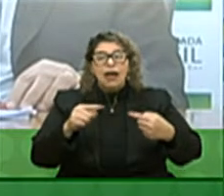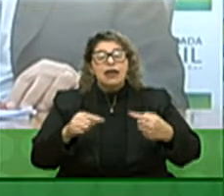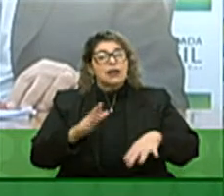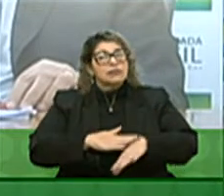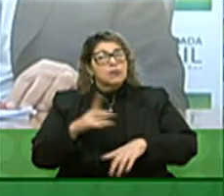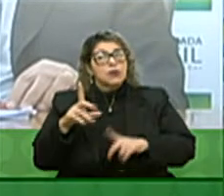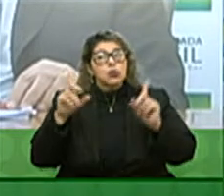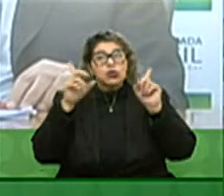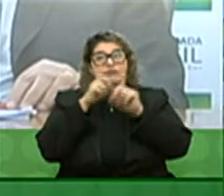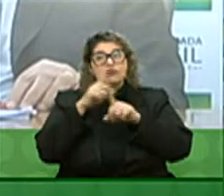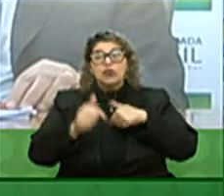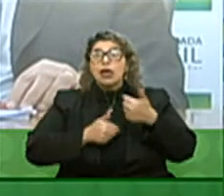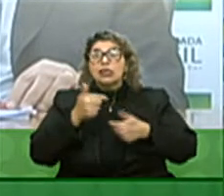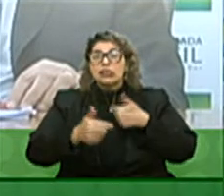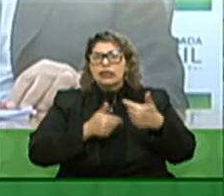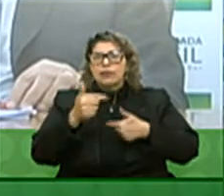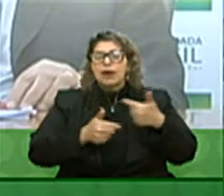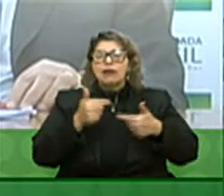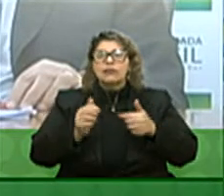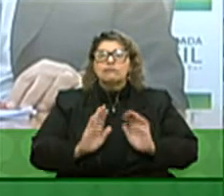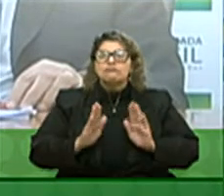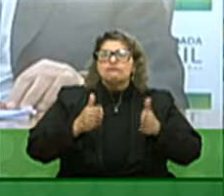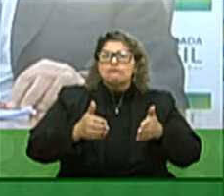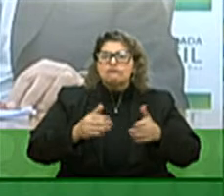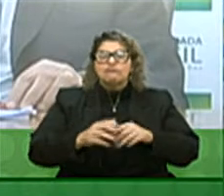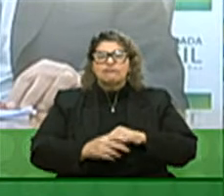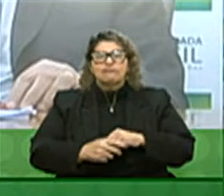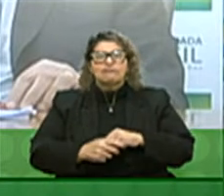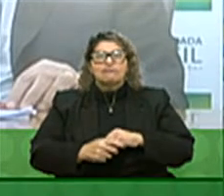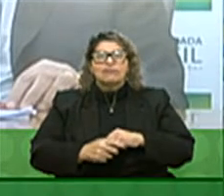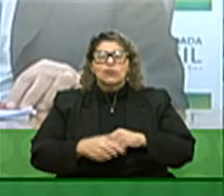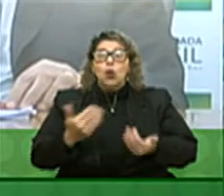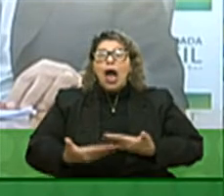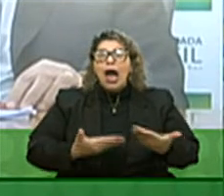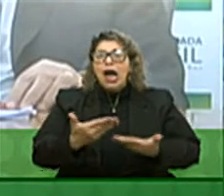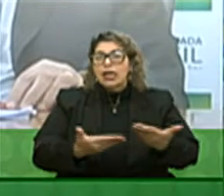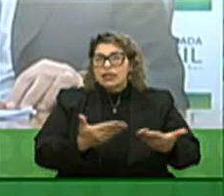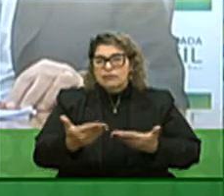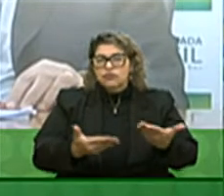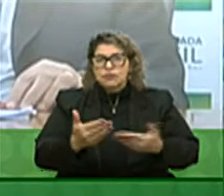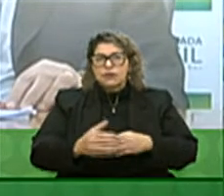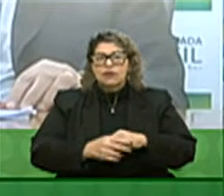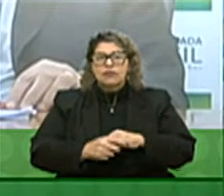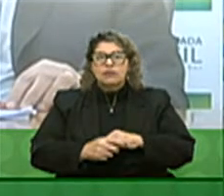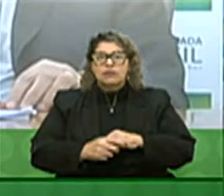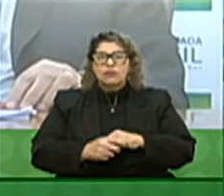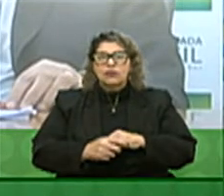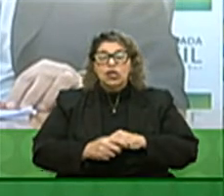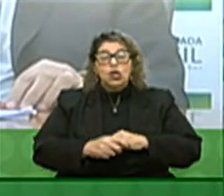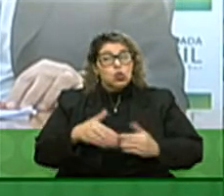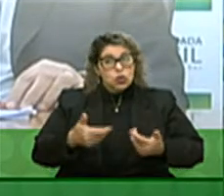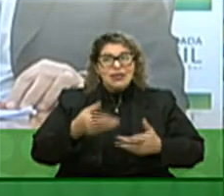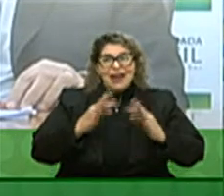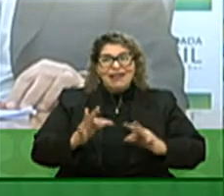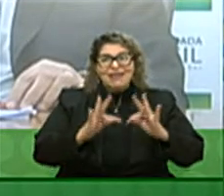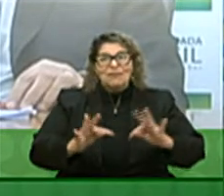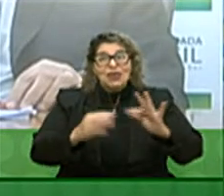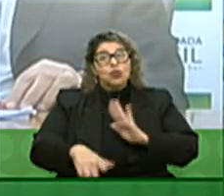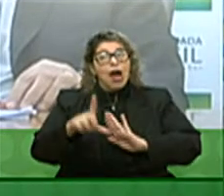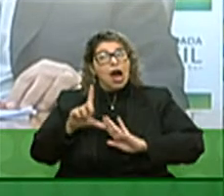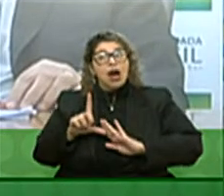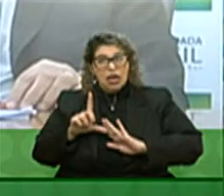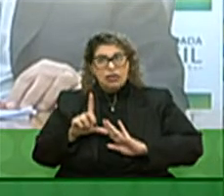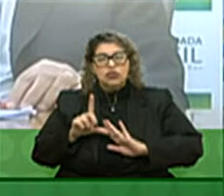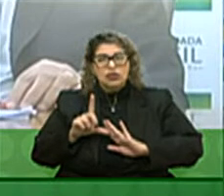esse trabalho que vem sendo feito exatamente no atendimento no tratamento precoce para